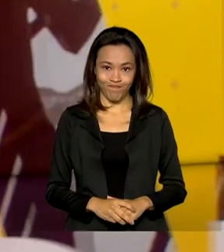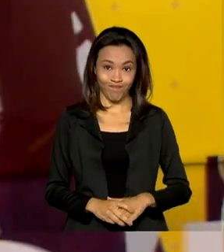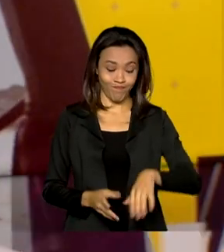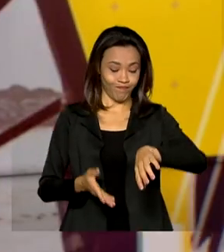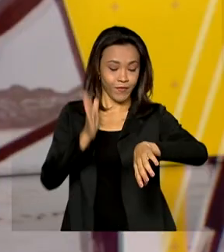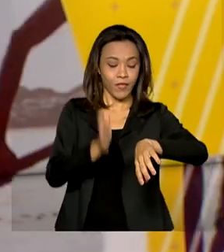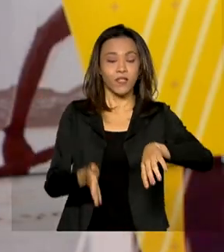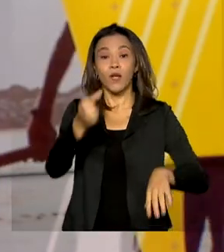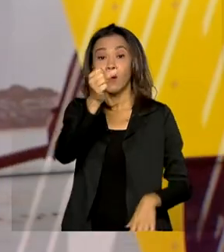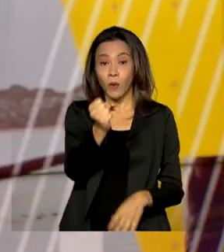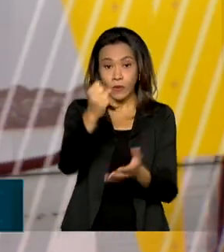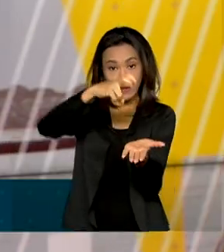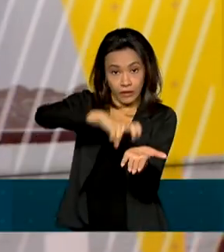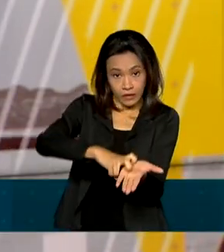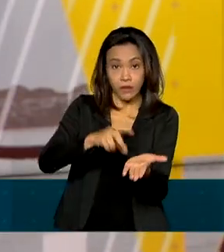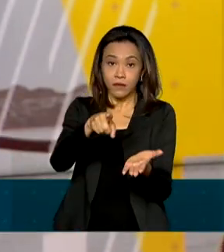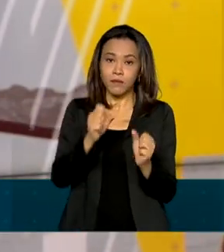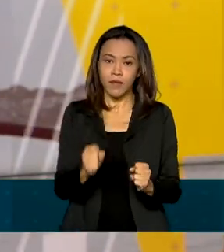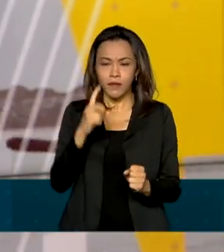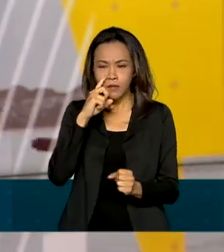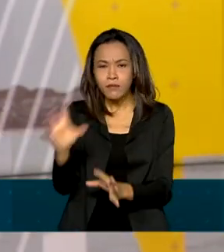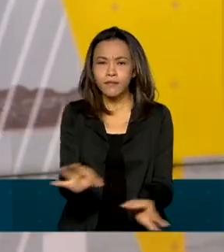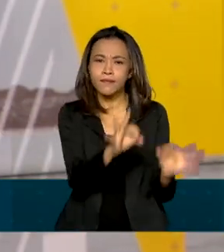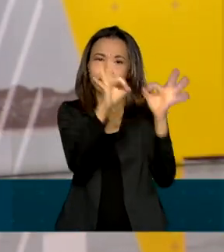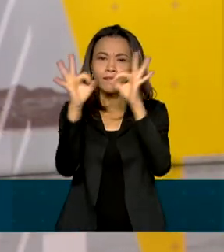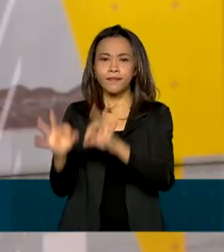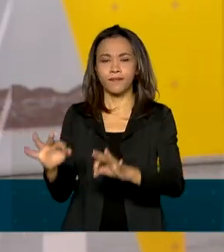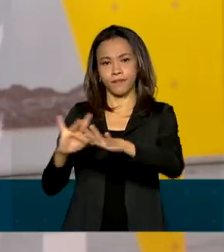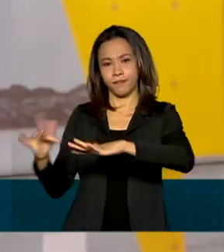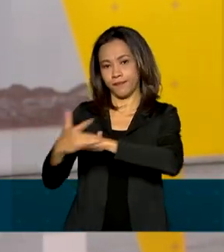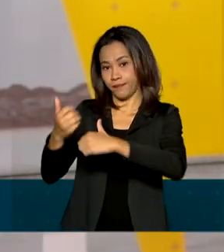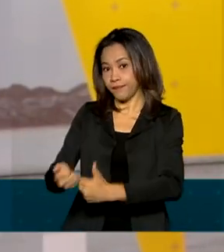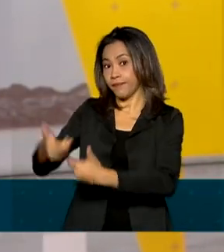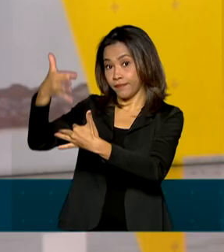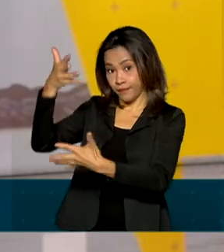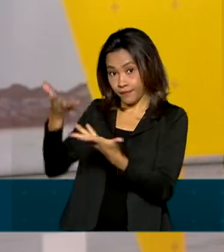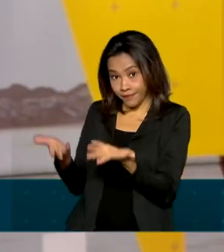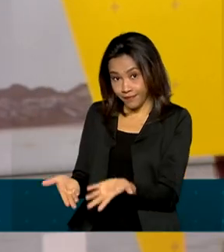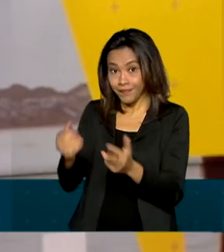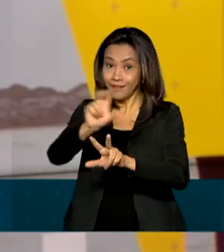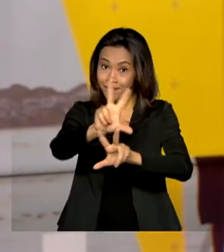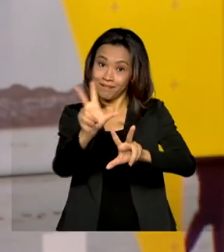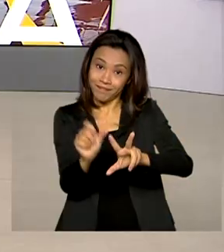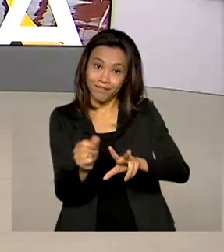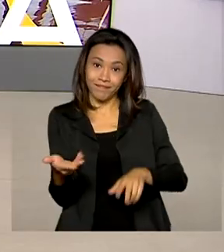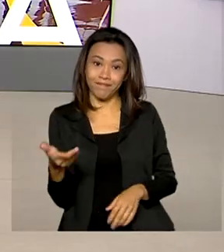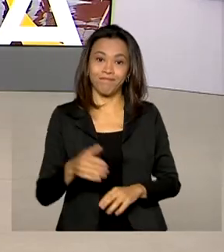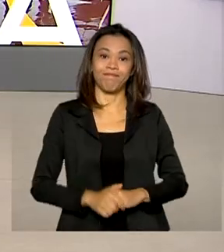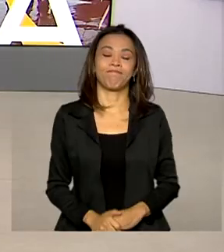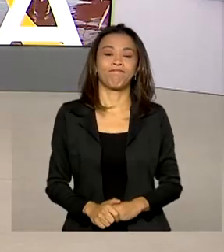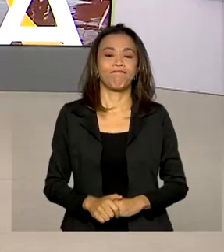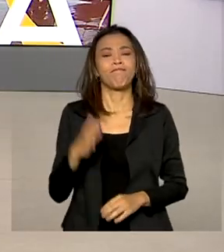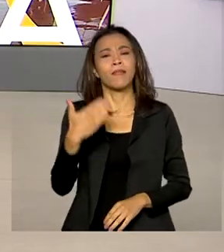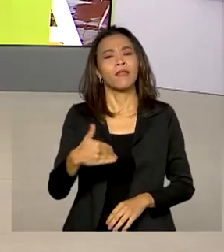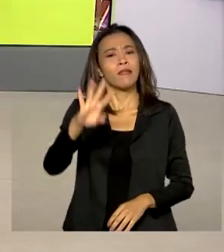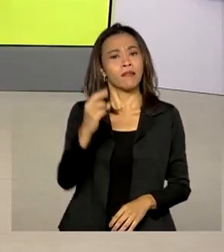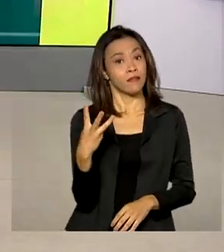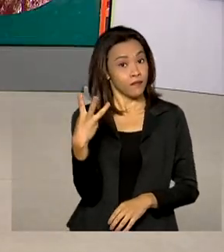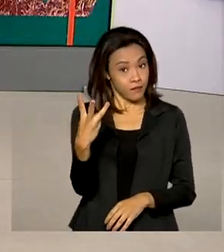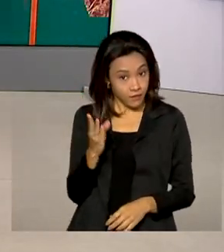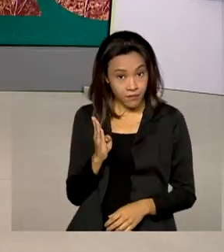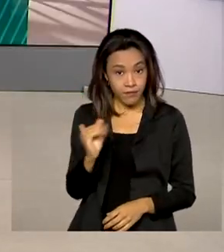Agora, 8 horas da manhã, você pode nos acompanhar também pelas redes sociais da TV Brasil. Mais de 3